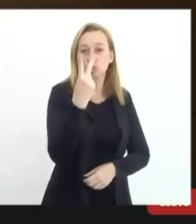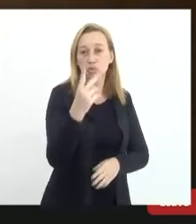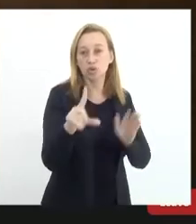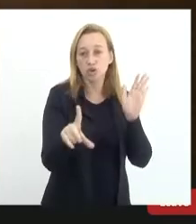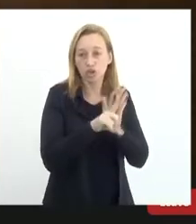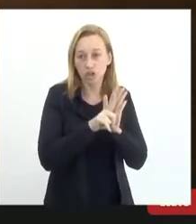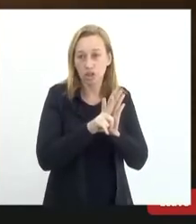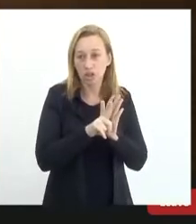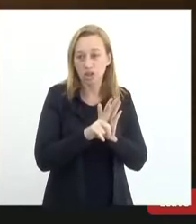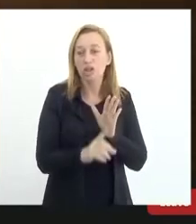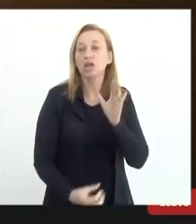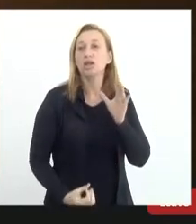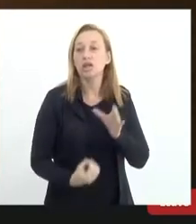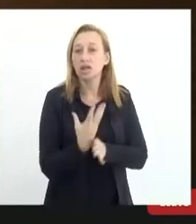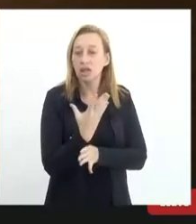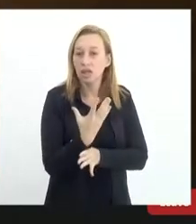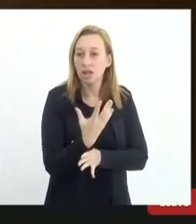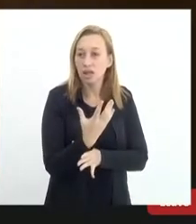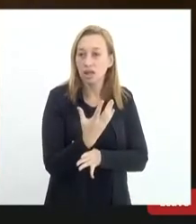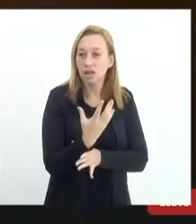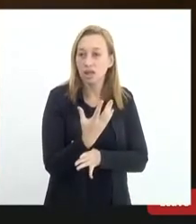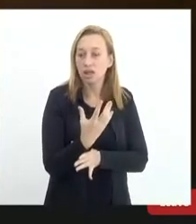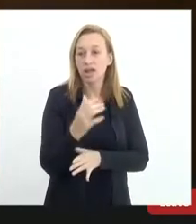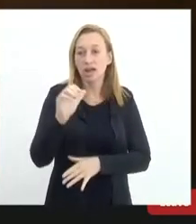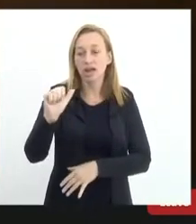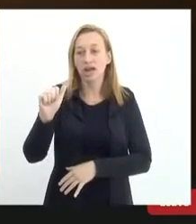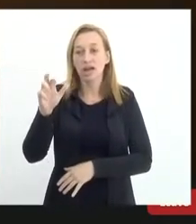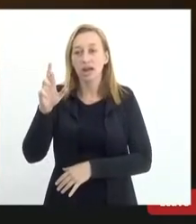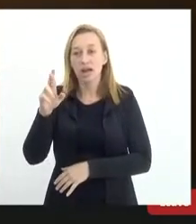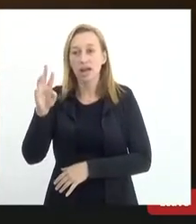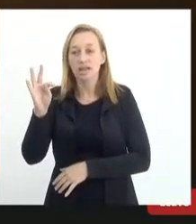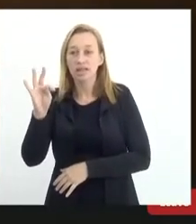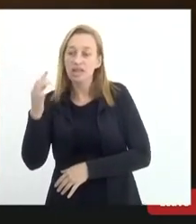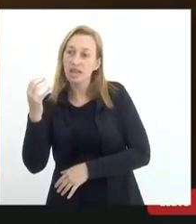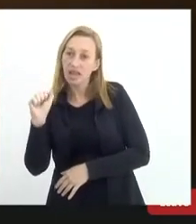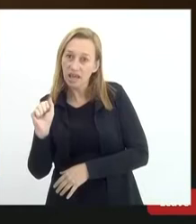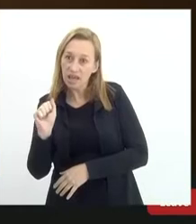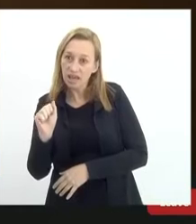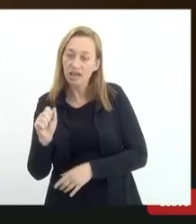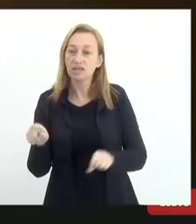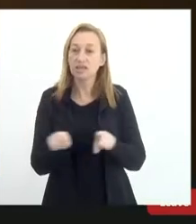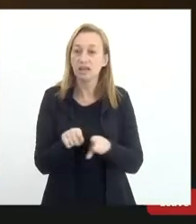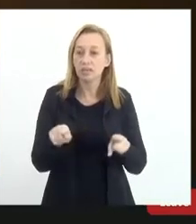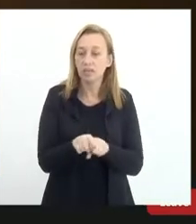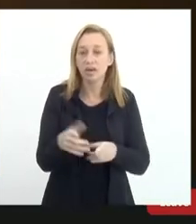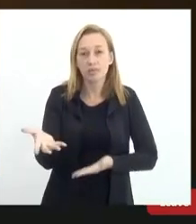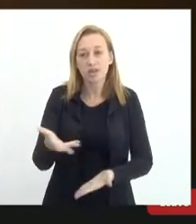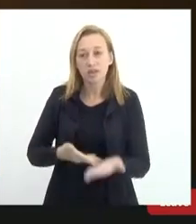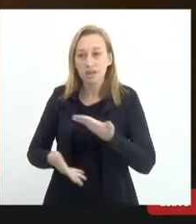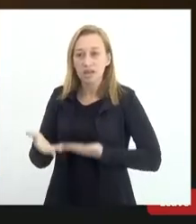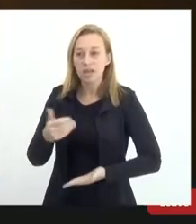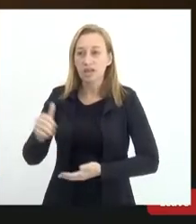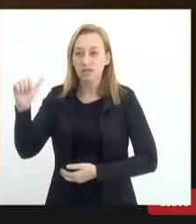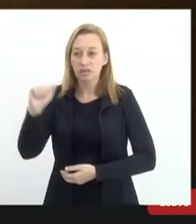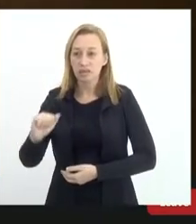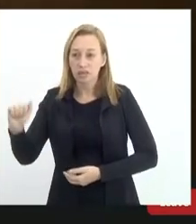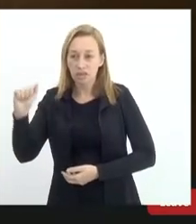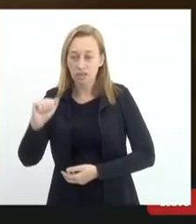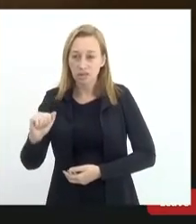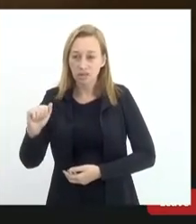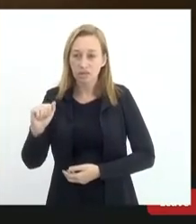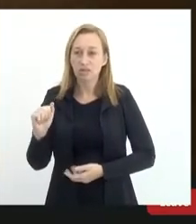criamos em Niterói a Cartilha também em parceria com a Fundação da Saúde de